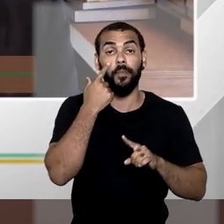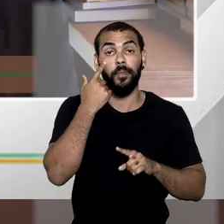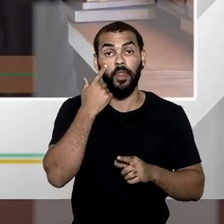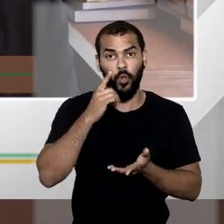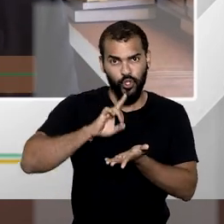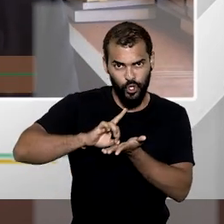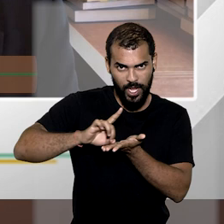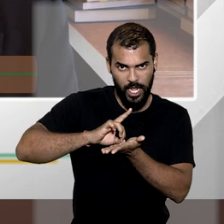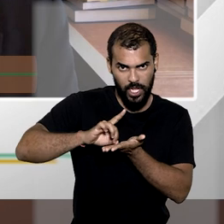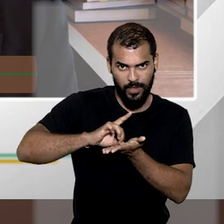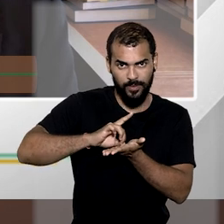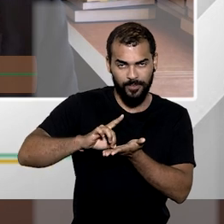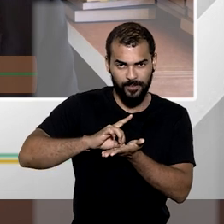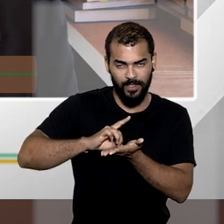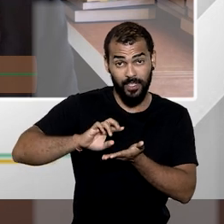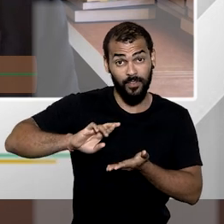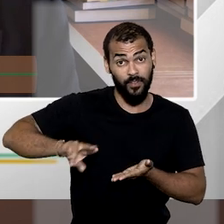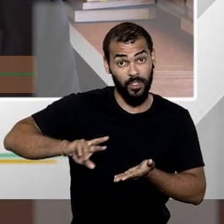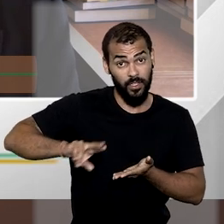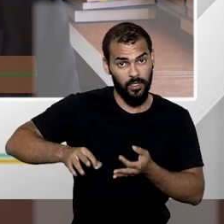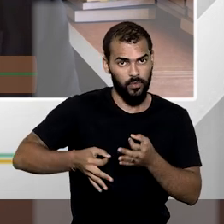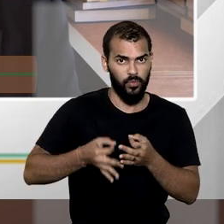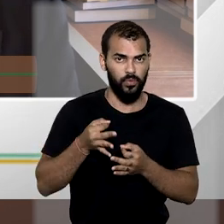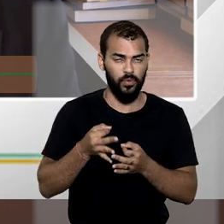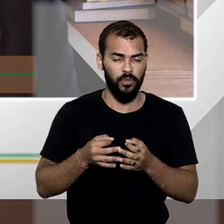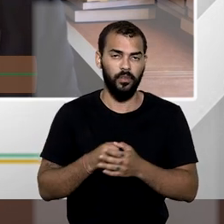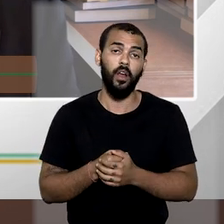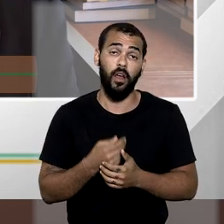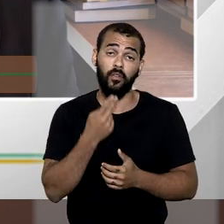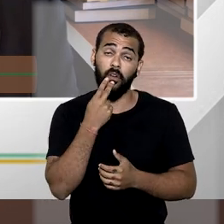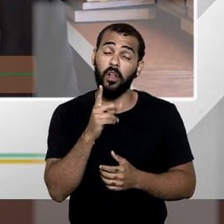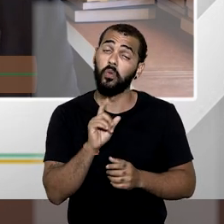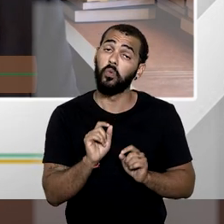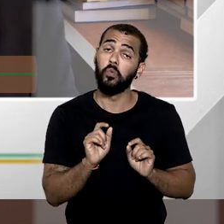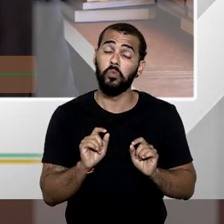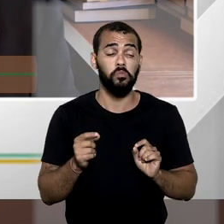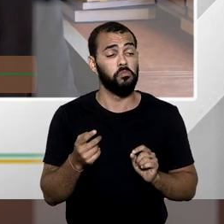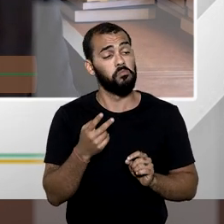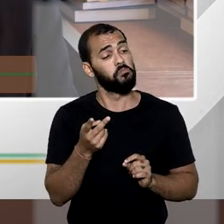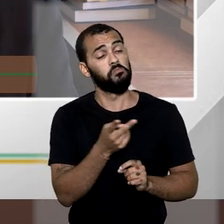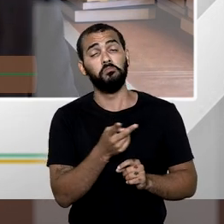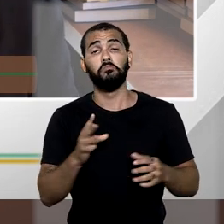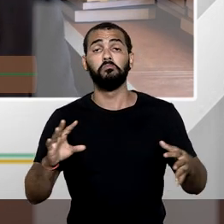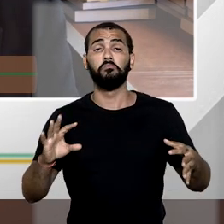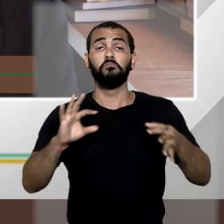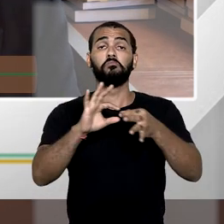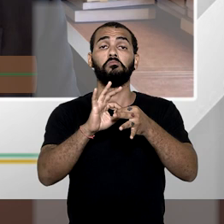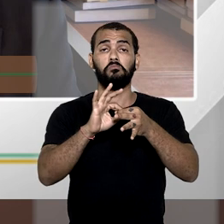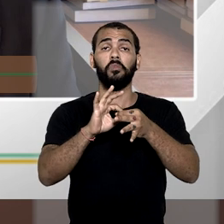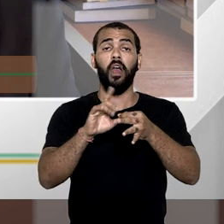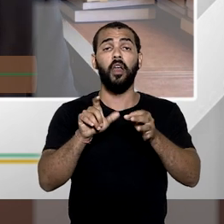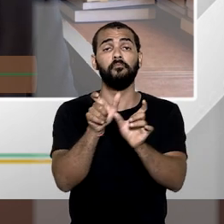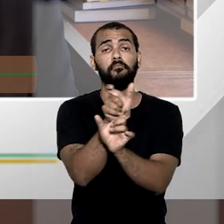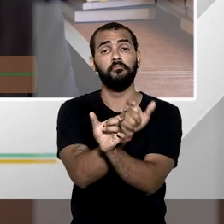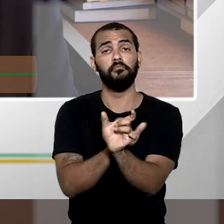Os dicionários não jurídicos, eles efetivamente identificam os dois termos como sinônimos,